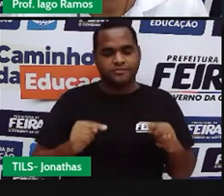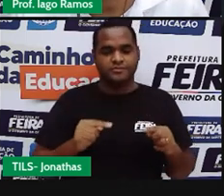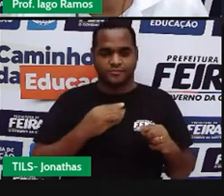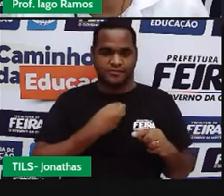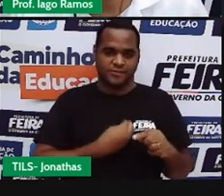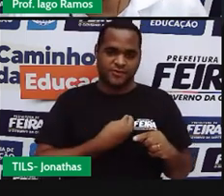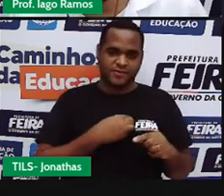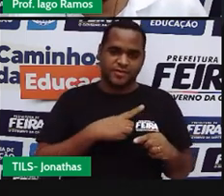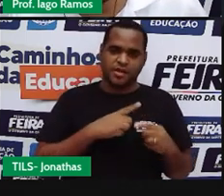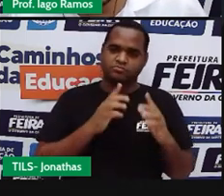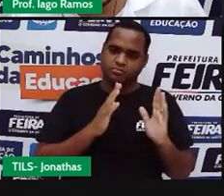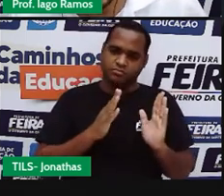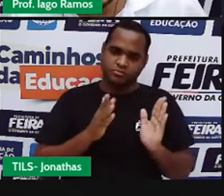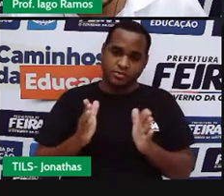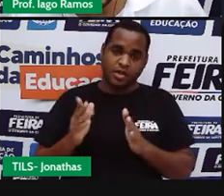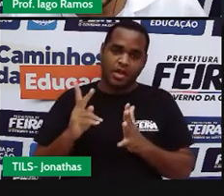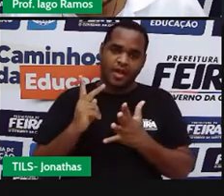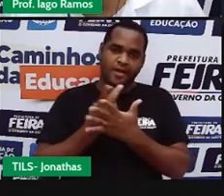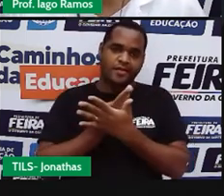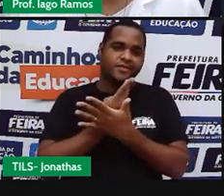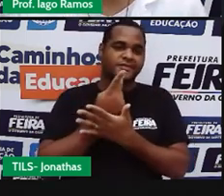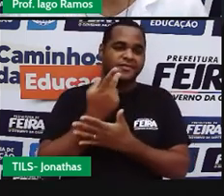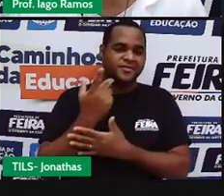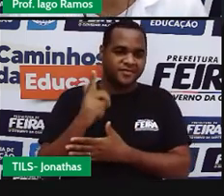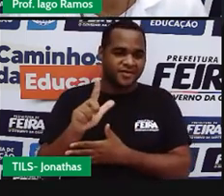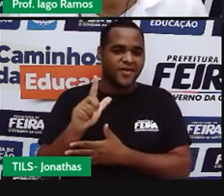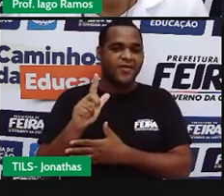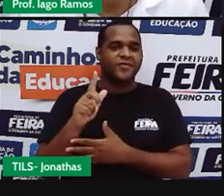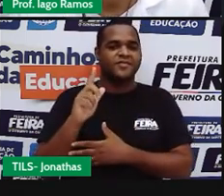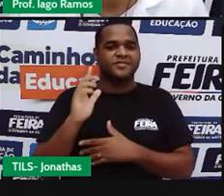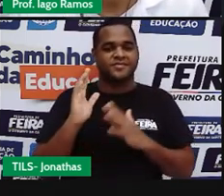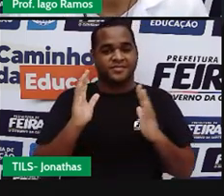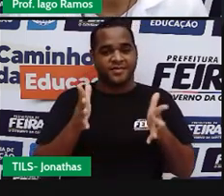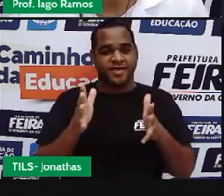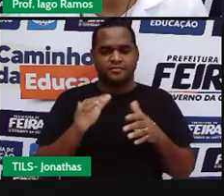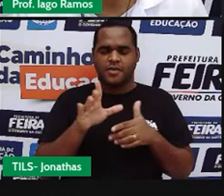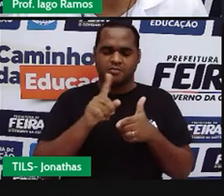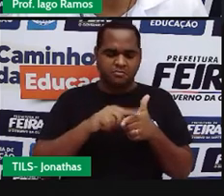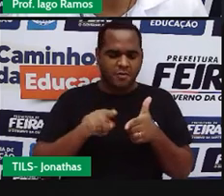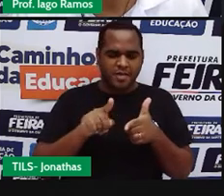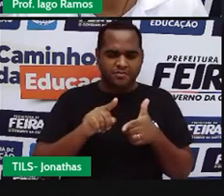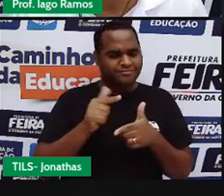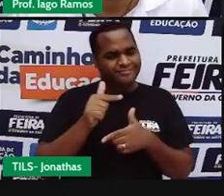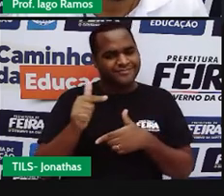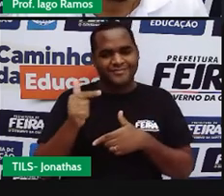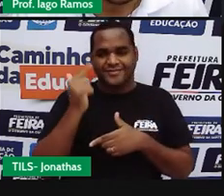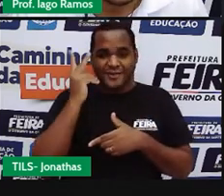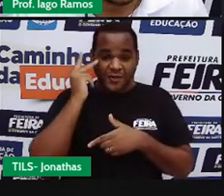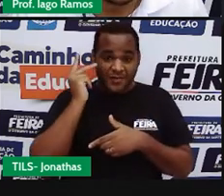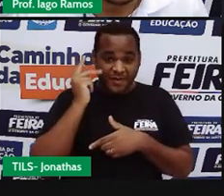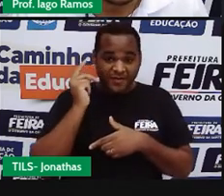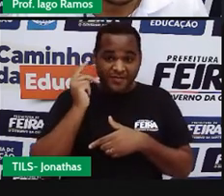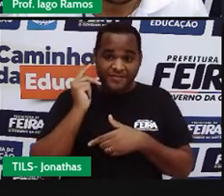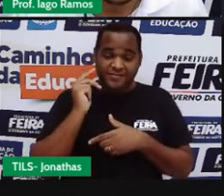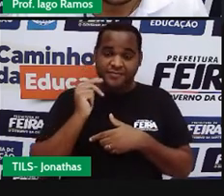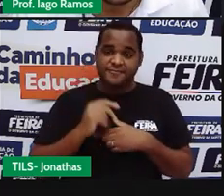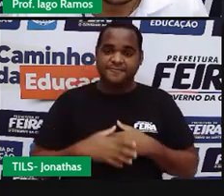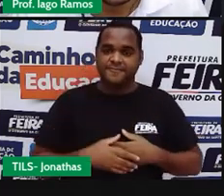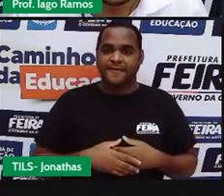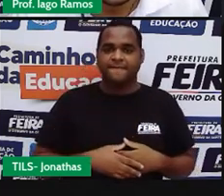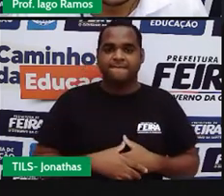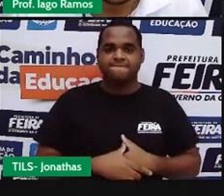Eu já fui pulando errado de novo. Tem problema, não. Vamos, então,